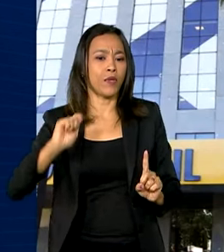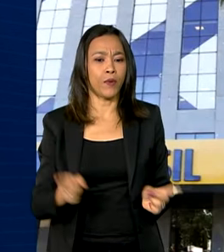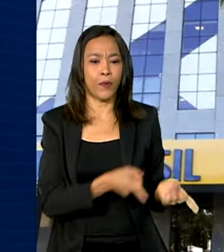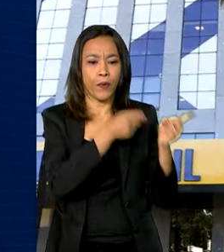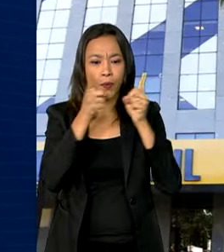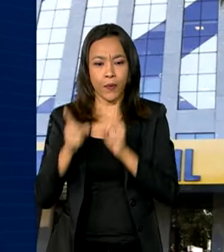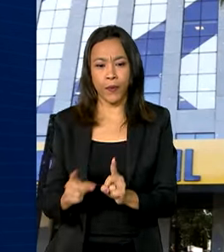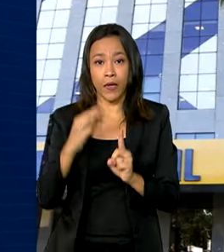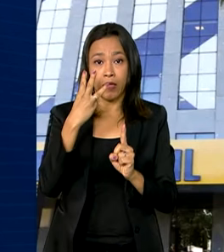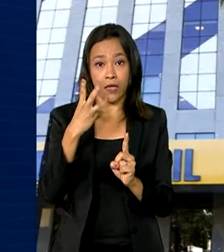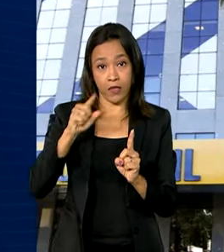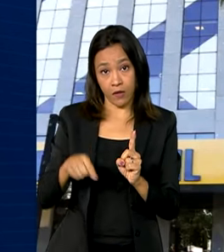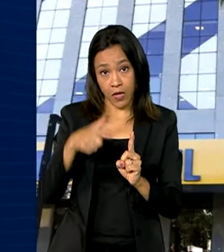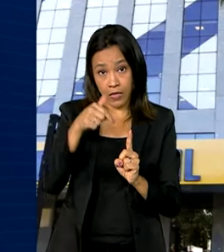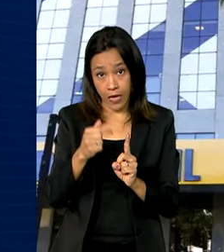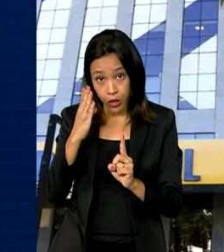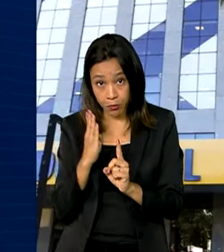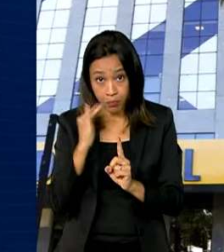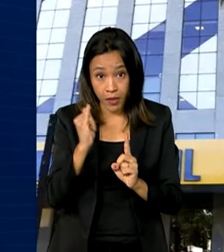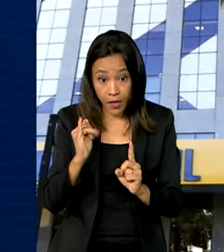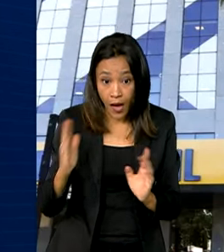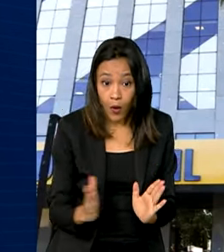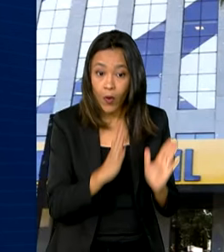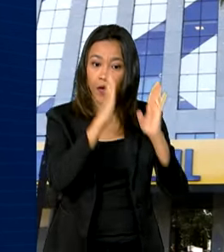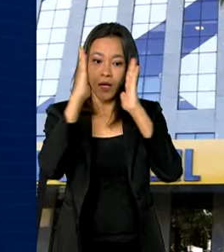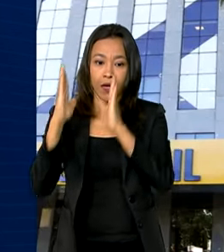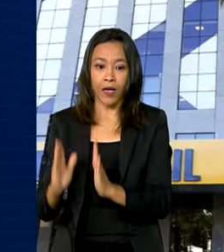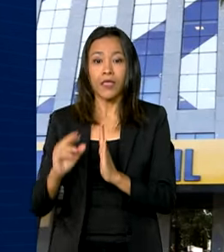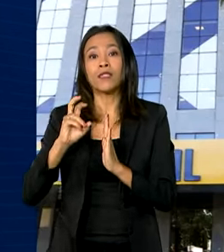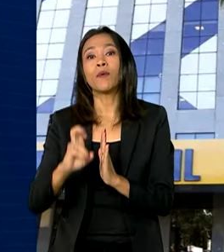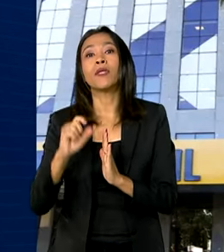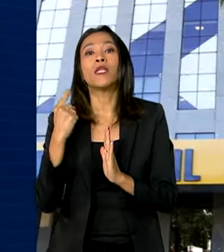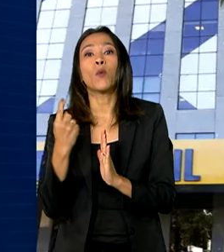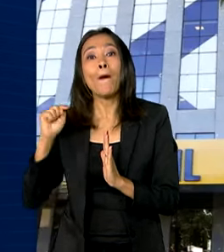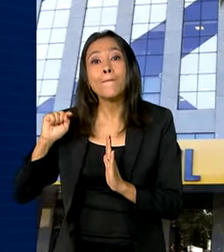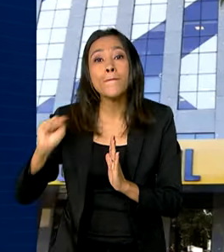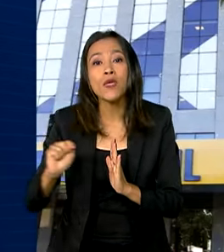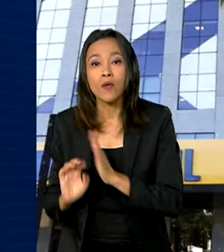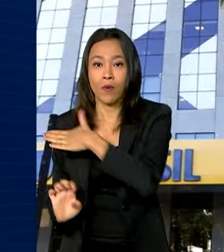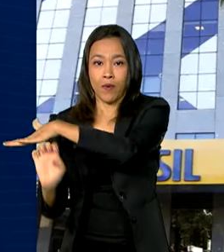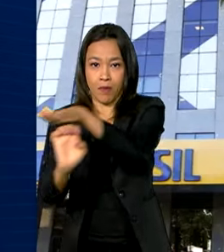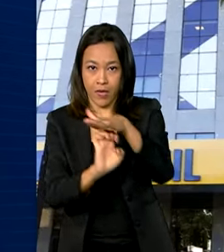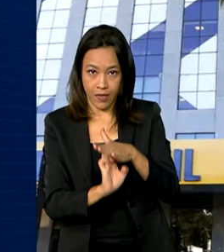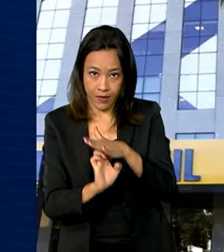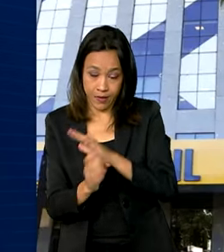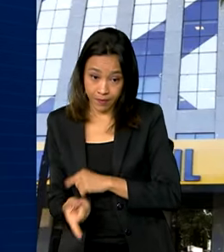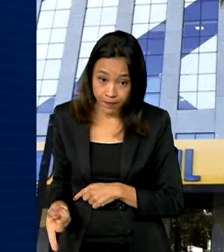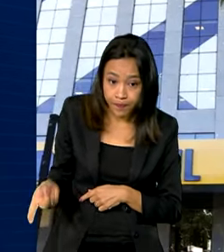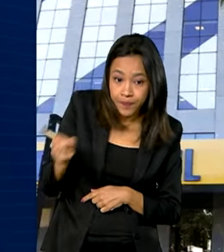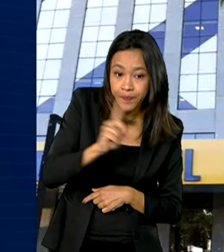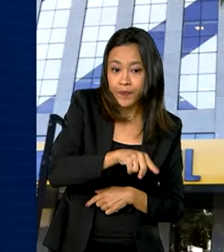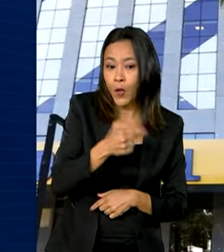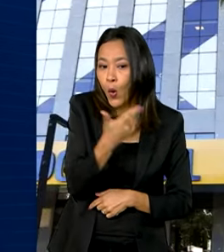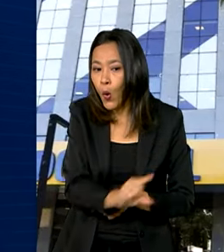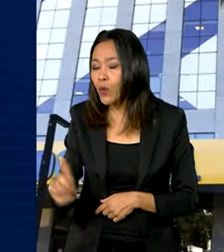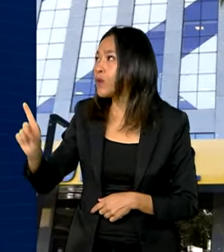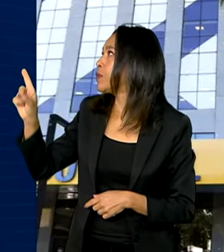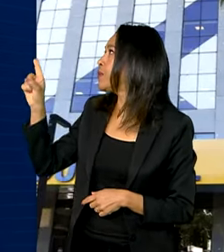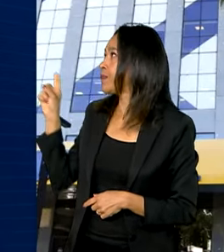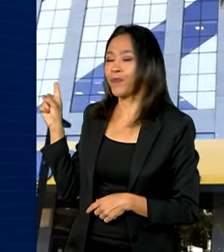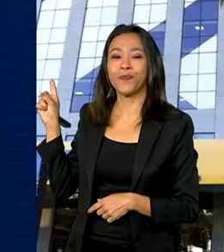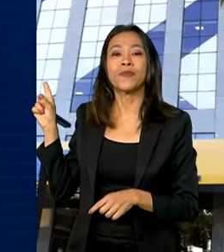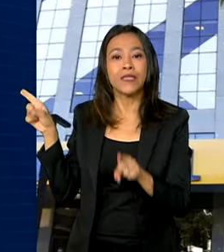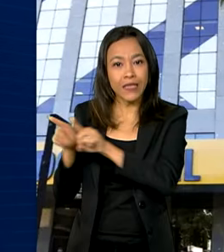,7 bilhões para 51 mil empresas. Além disso, pelo PEAC e FGI,